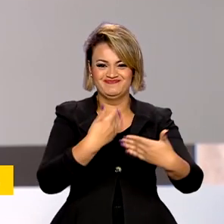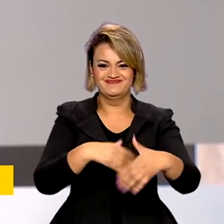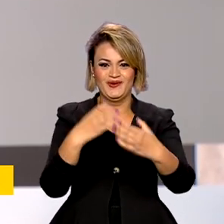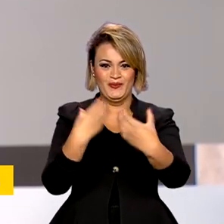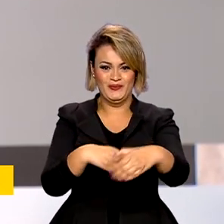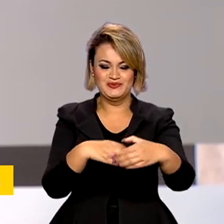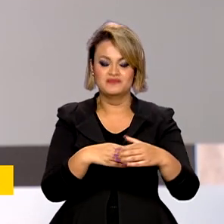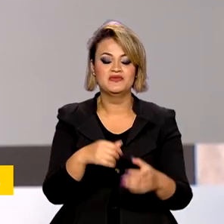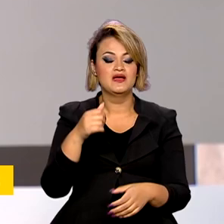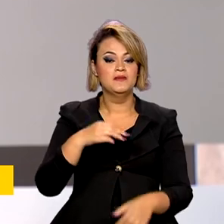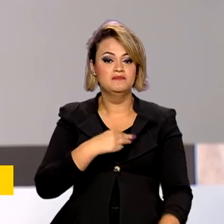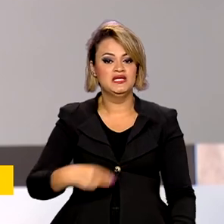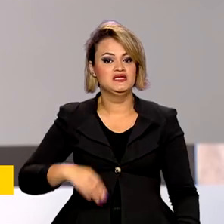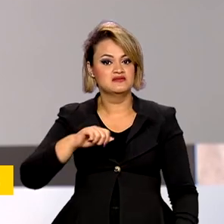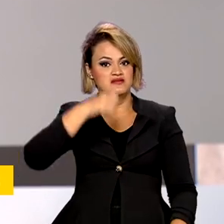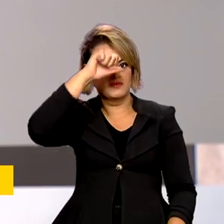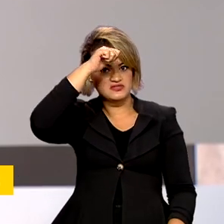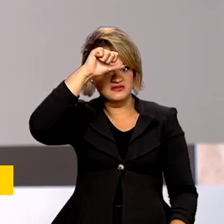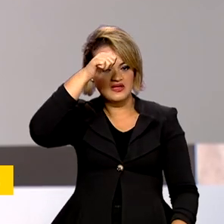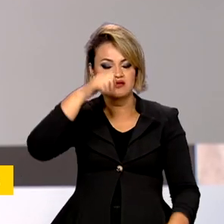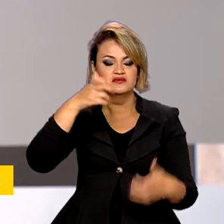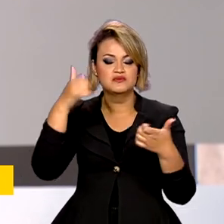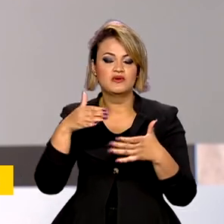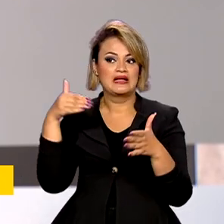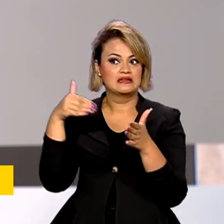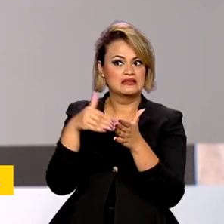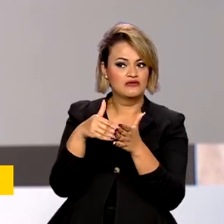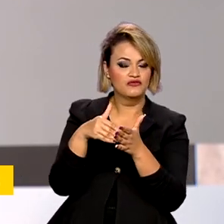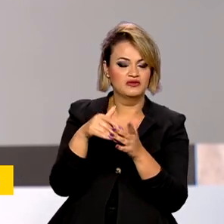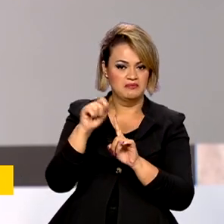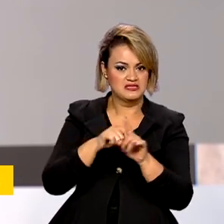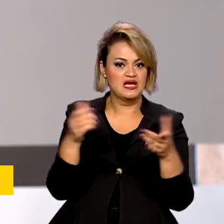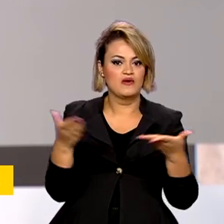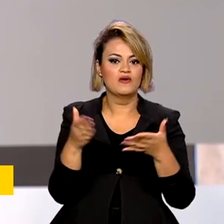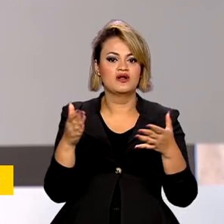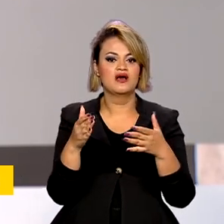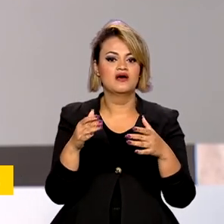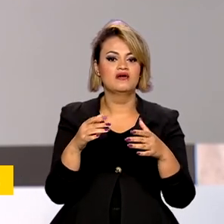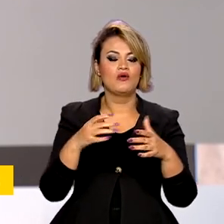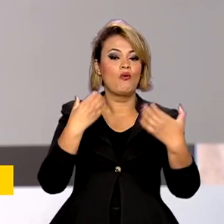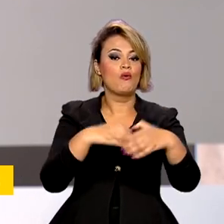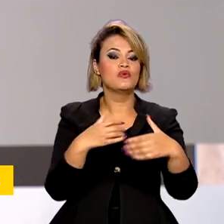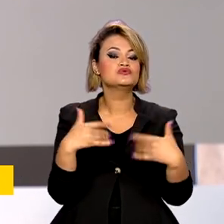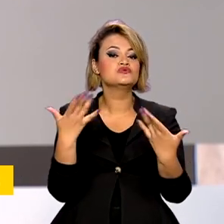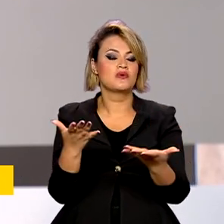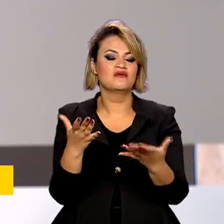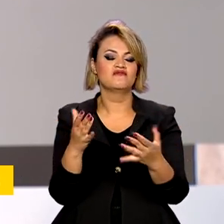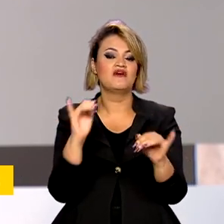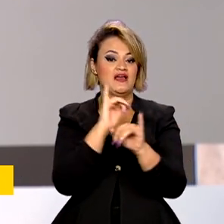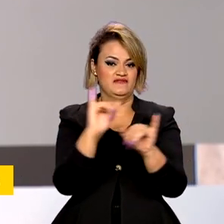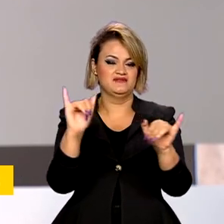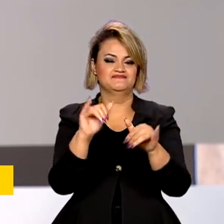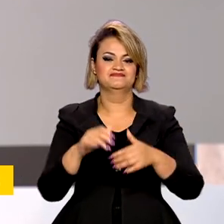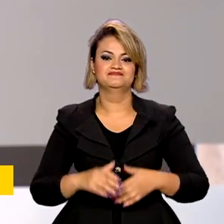a ministra Esther Dweck, até o final de maio, devem ser anunciados todos os concursos públicos federais de 2023.